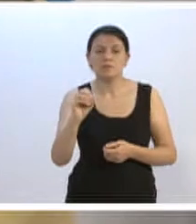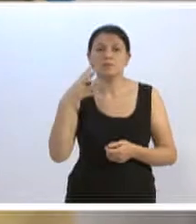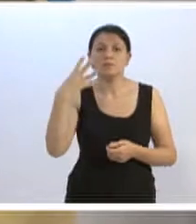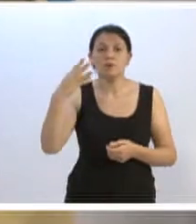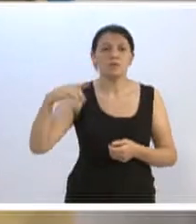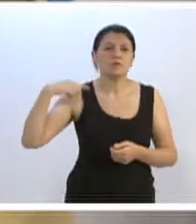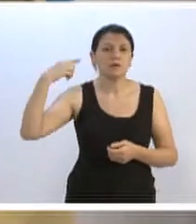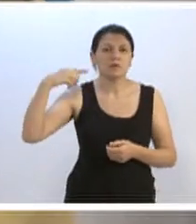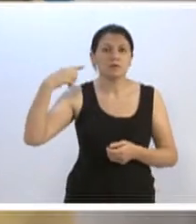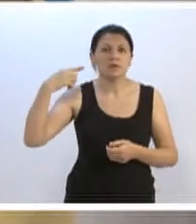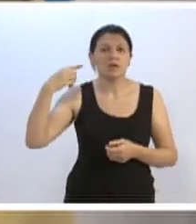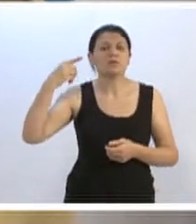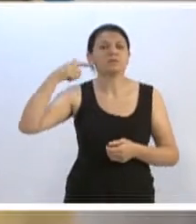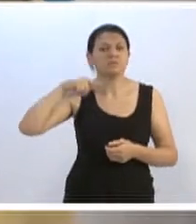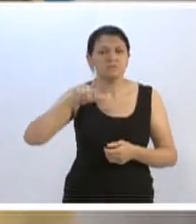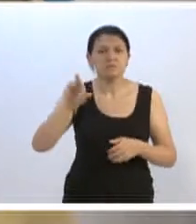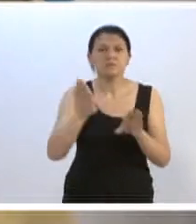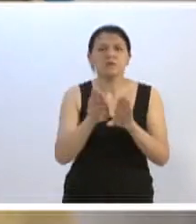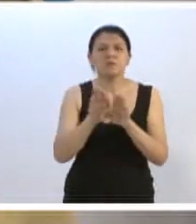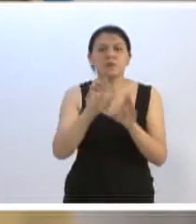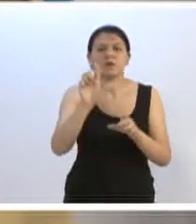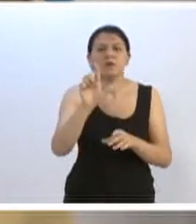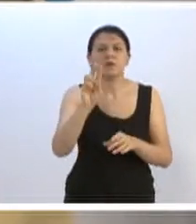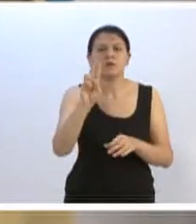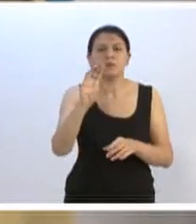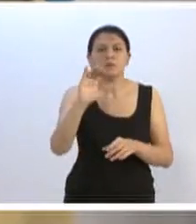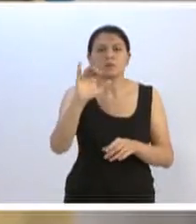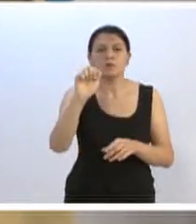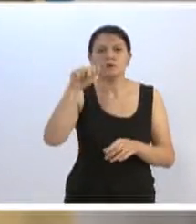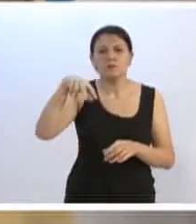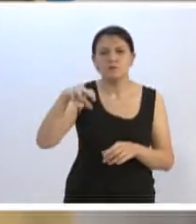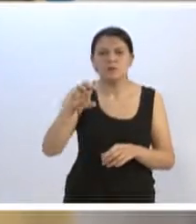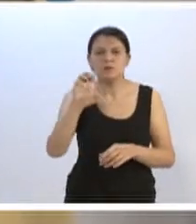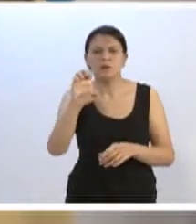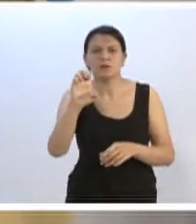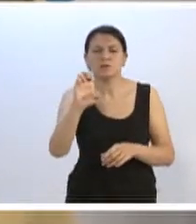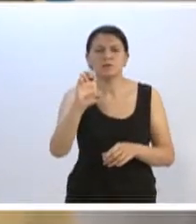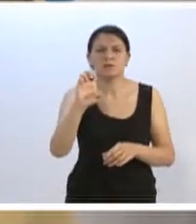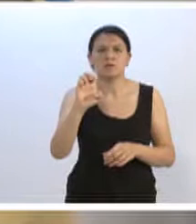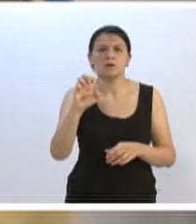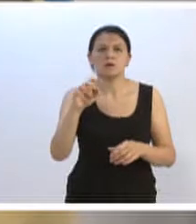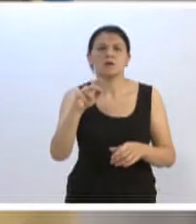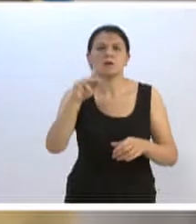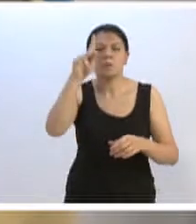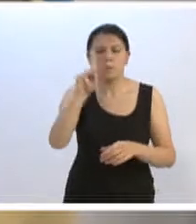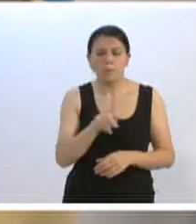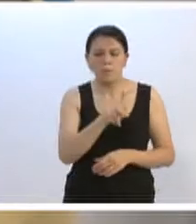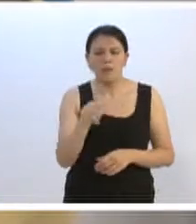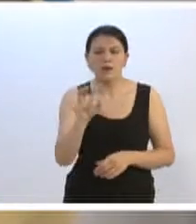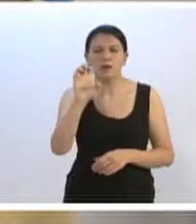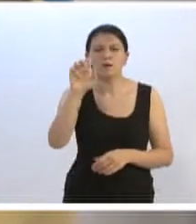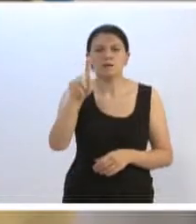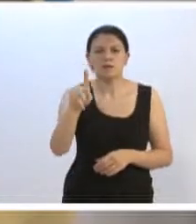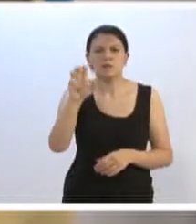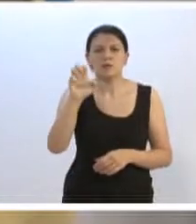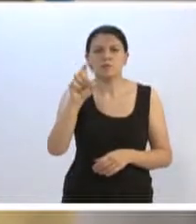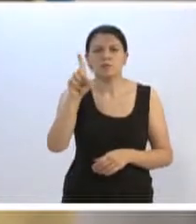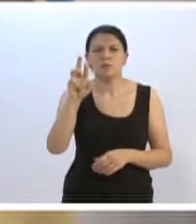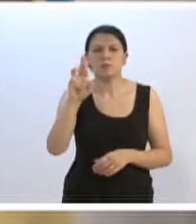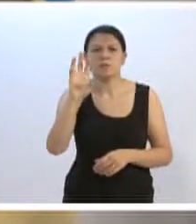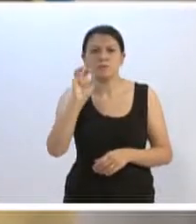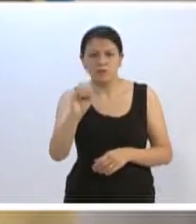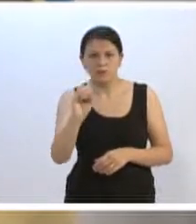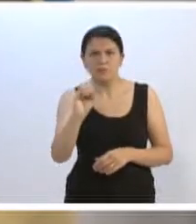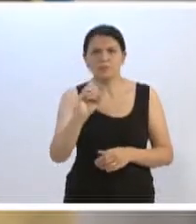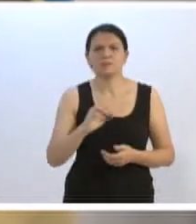partido, a Luciane Carminati, uma das mais votadas, o Sareta, o Padre Pedro e a renovação que veio com o Fabiano da Luz, também para a LESC,